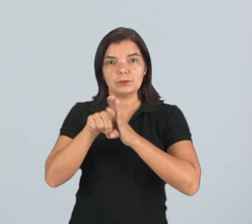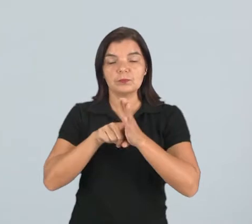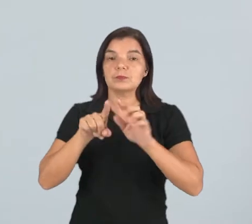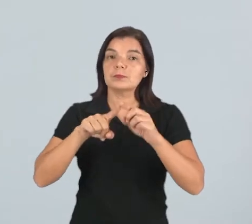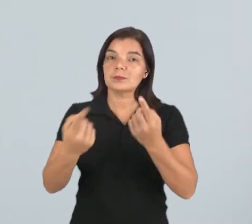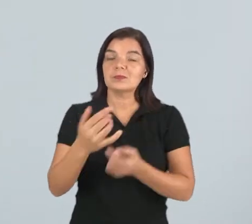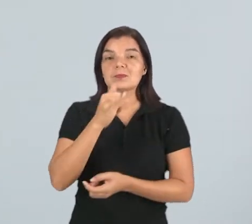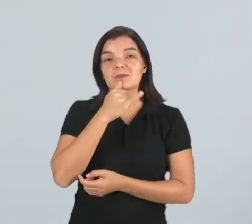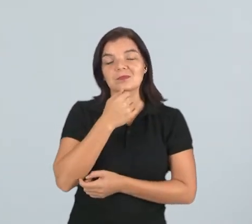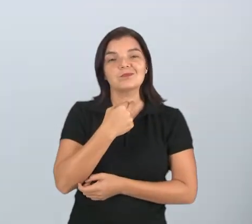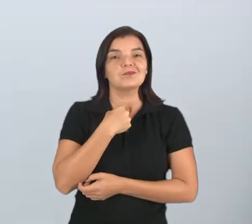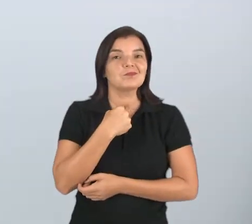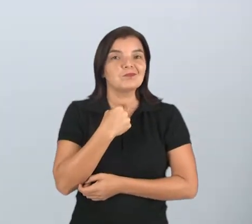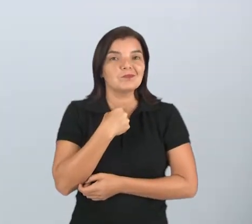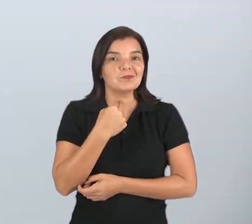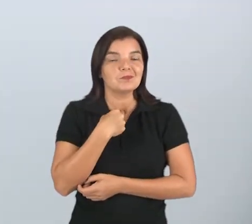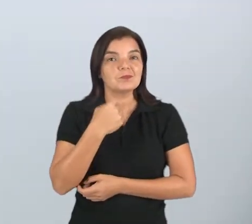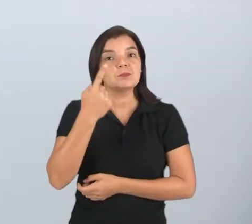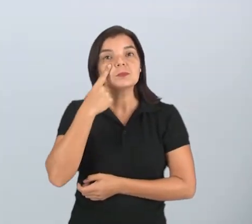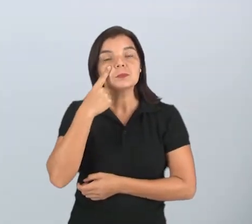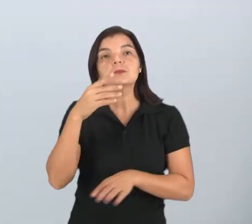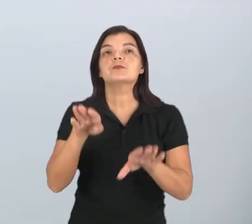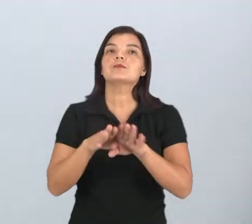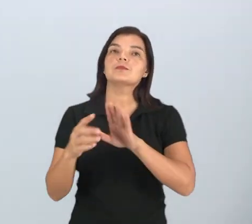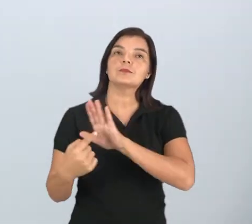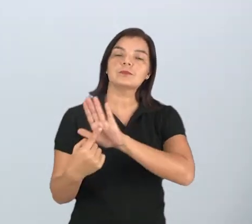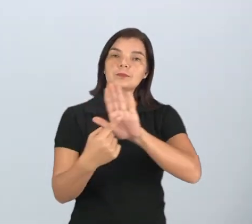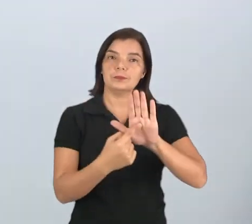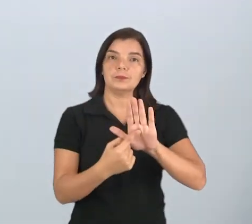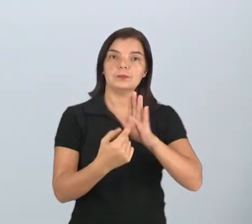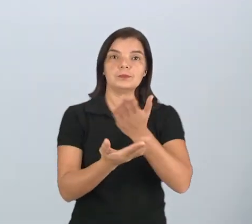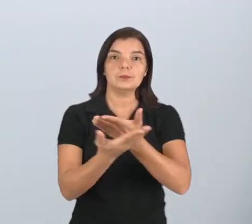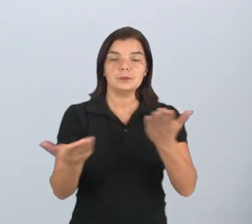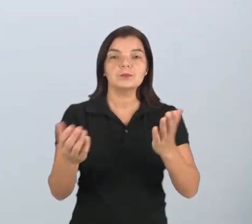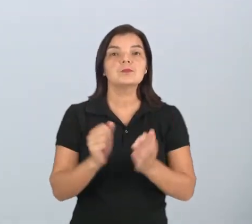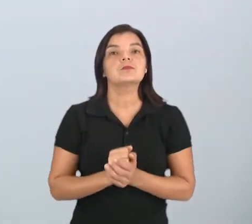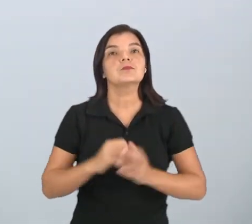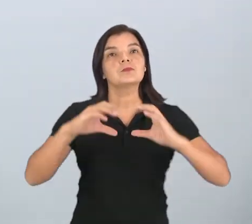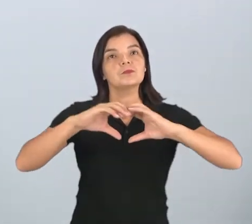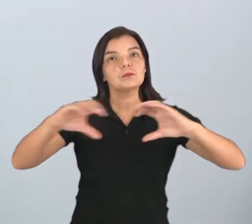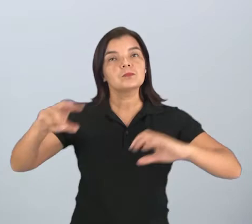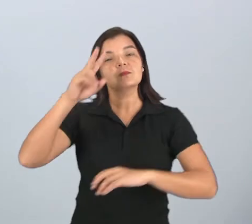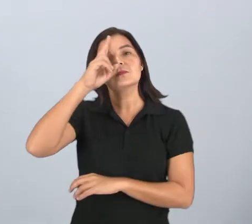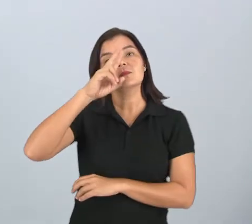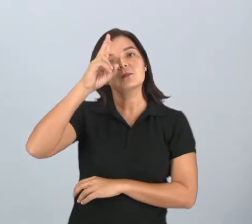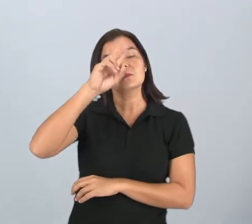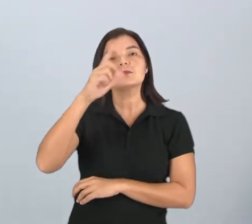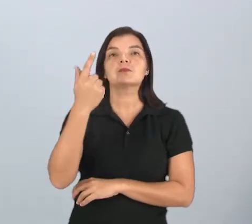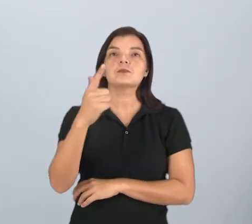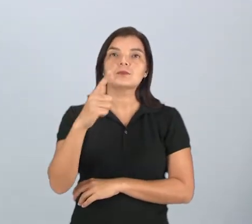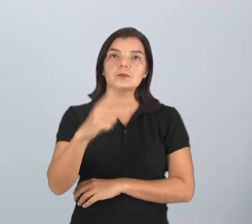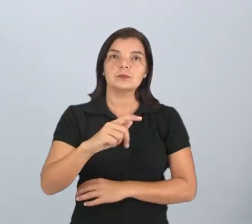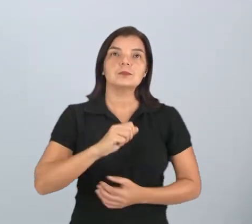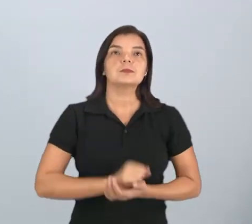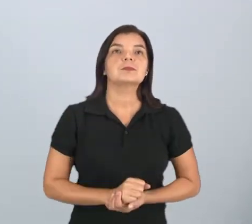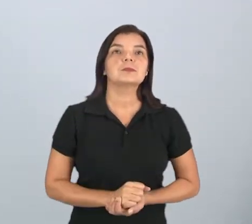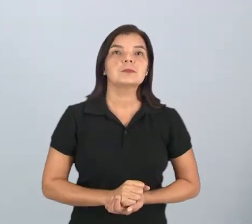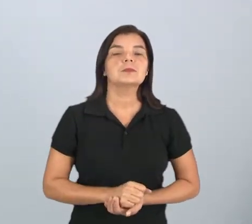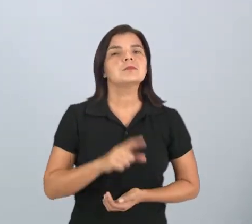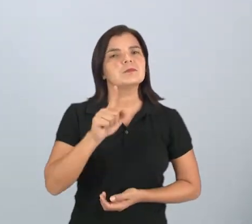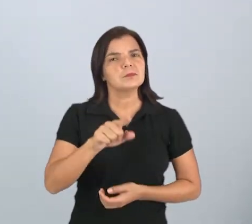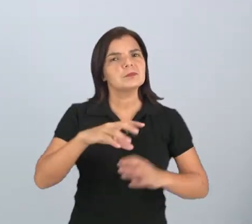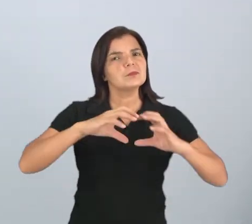Mas, infelizmente, eu não posso ouvi-los. Então, vou apresentar para vocês a divisão histórico-geográfica.